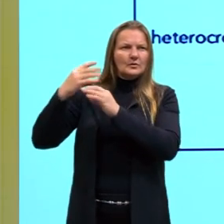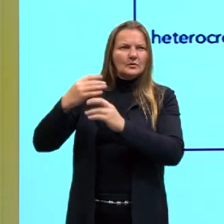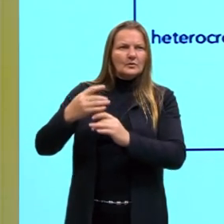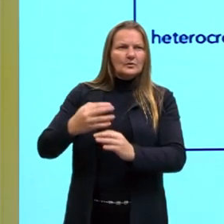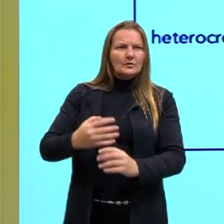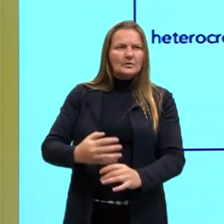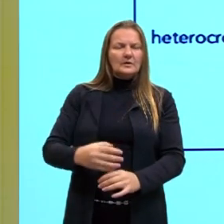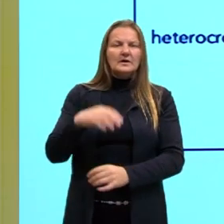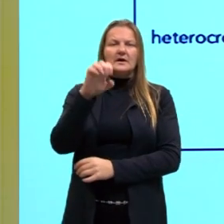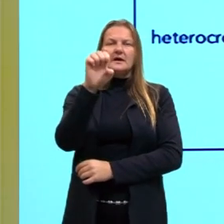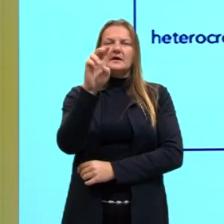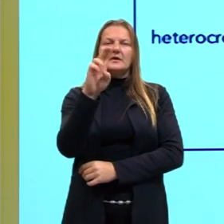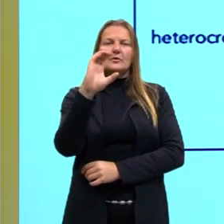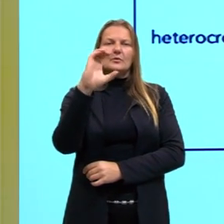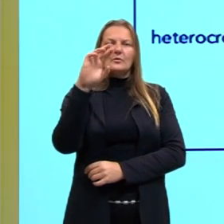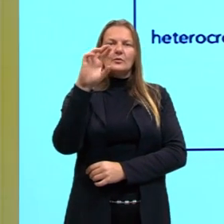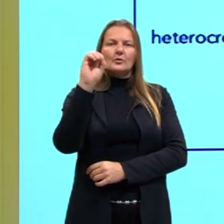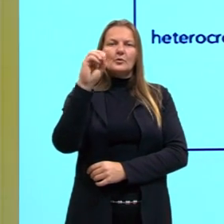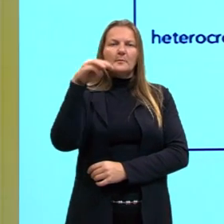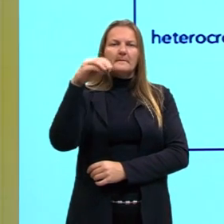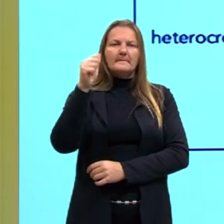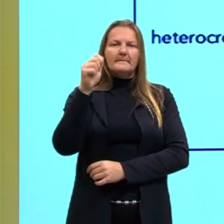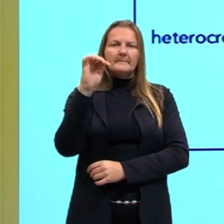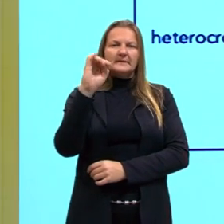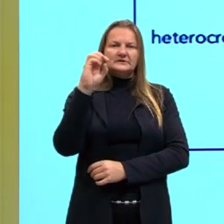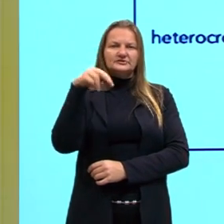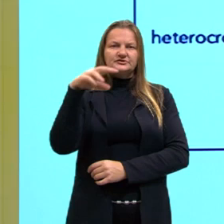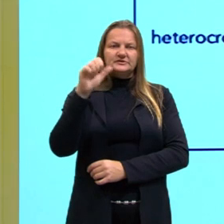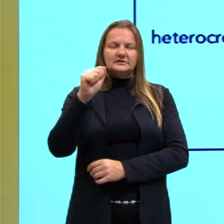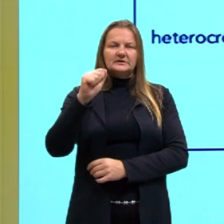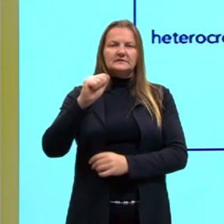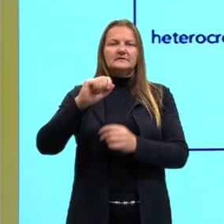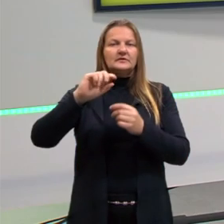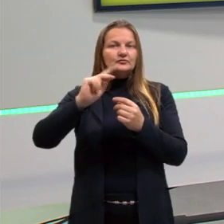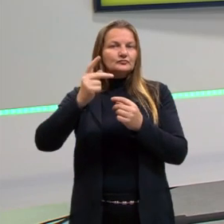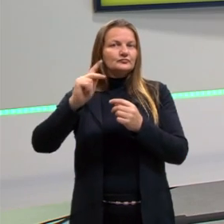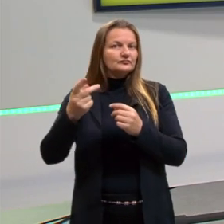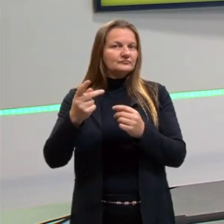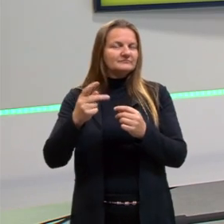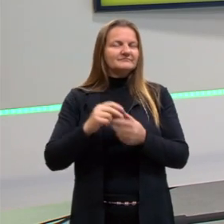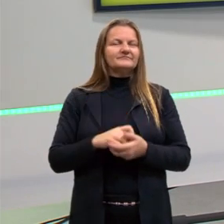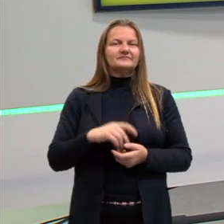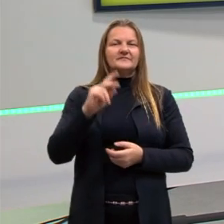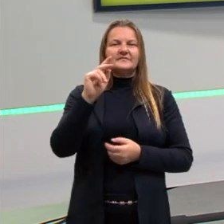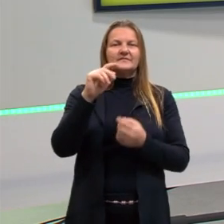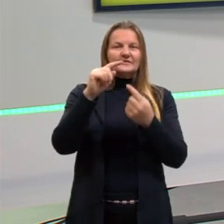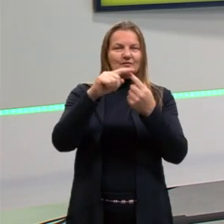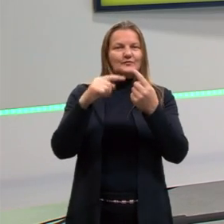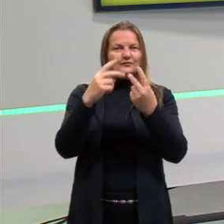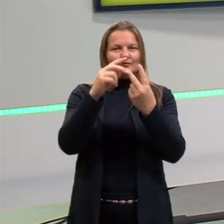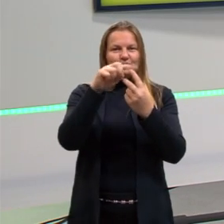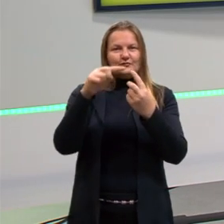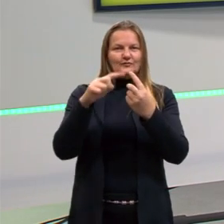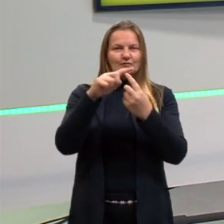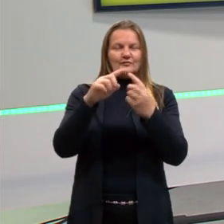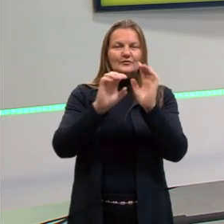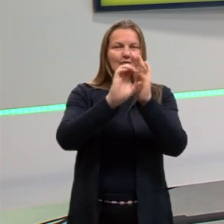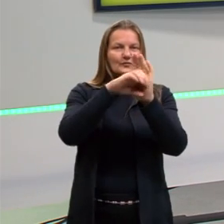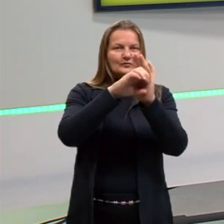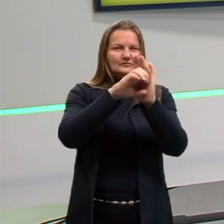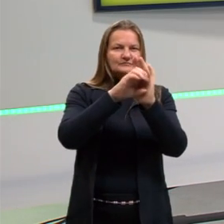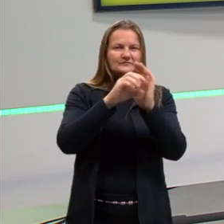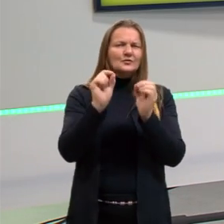eucromatina. E a parte mais enrolada é a heterocromatina. Bom, conceitualmente,